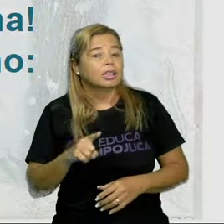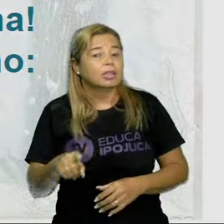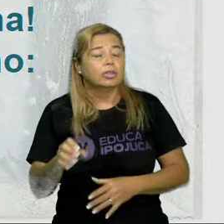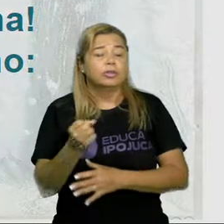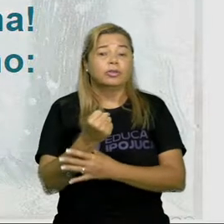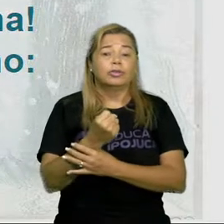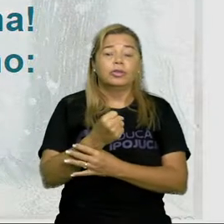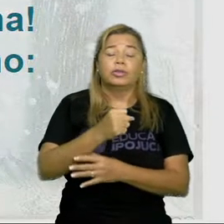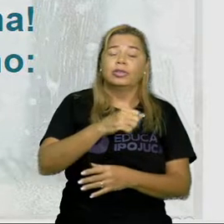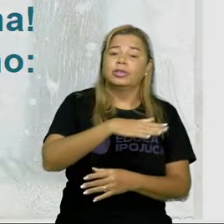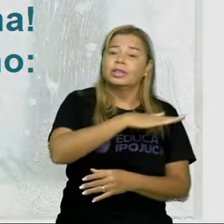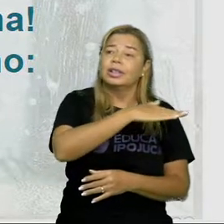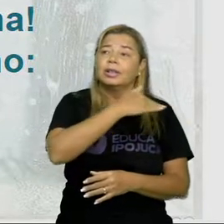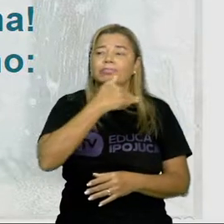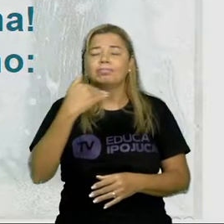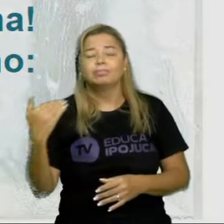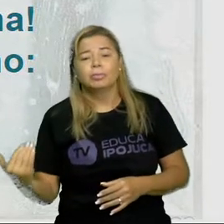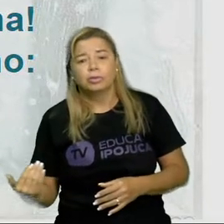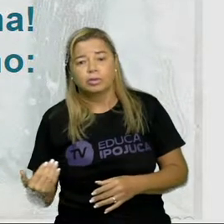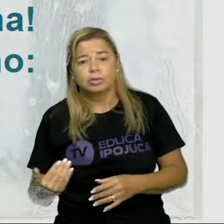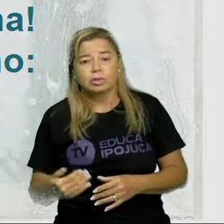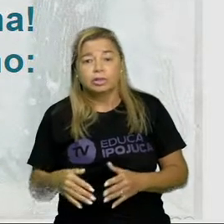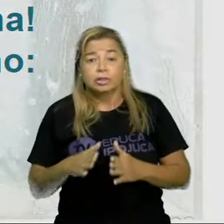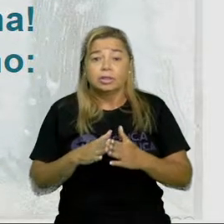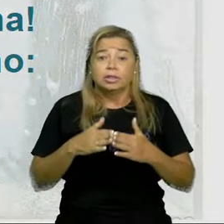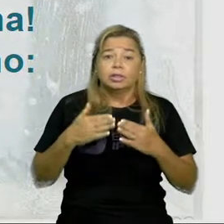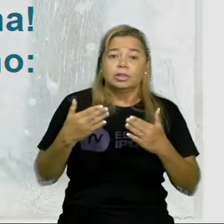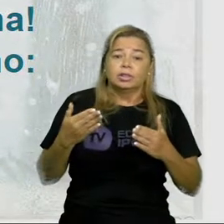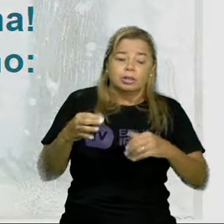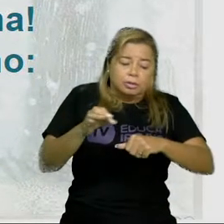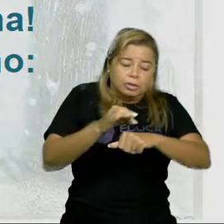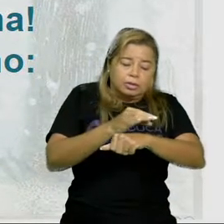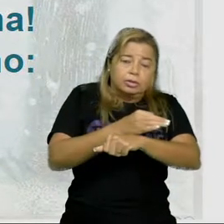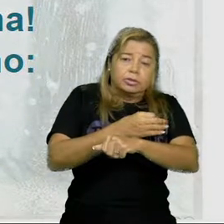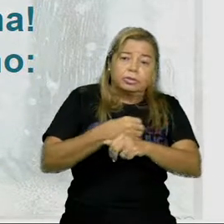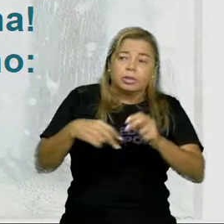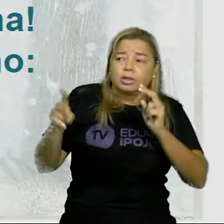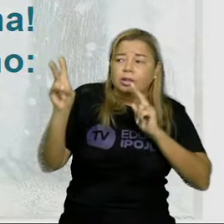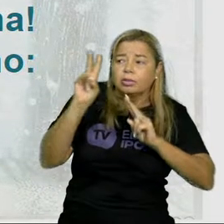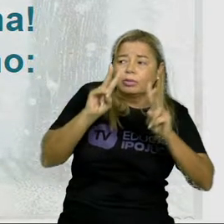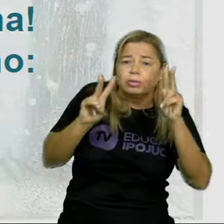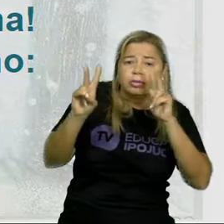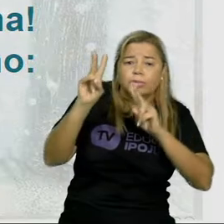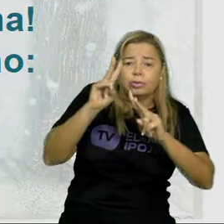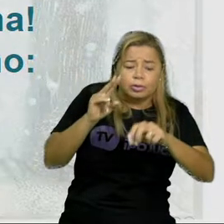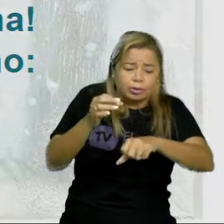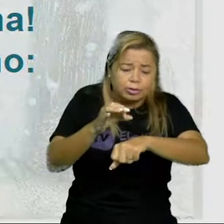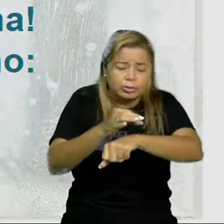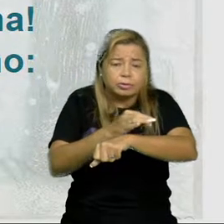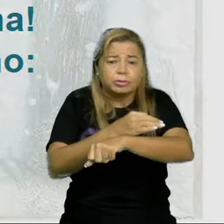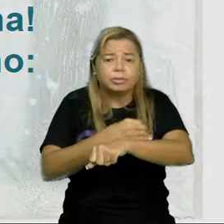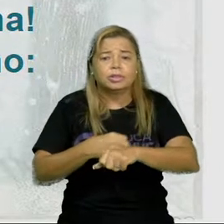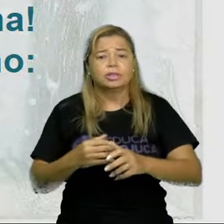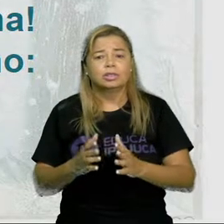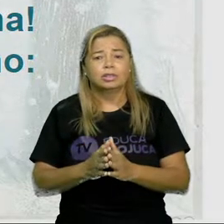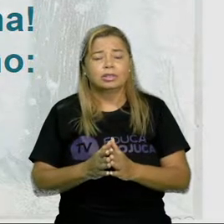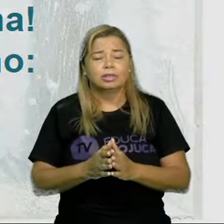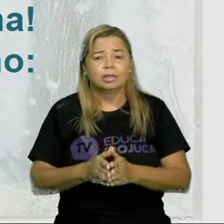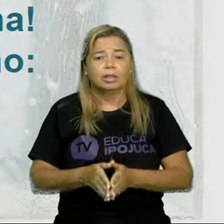trêmula de medo, olhando a morte que se aproximava, a pobre formiguinha suplicou